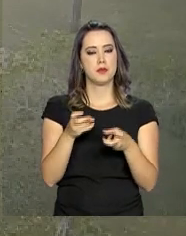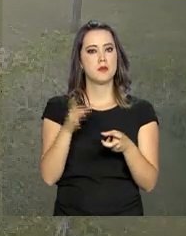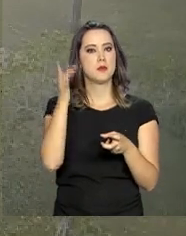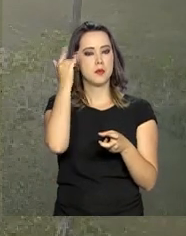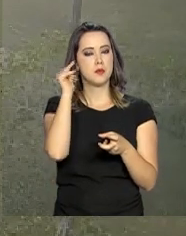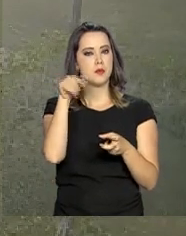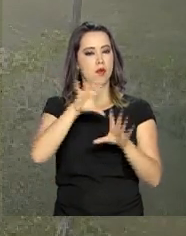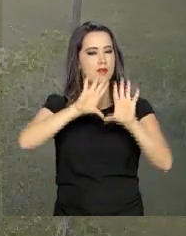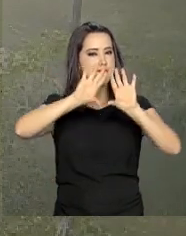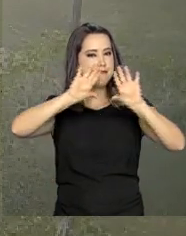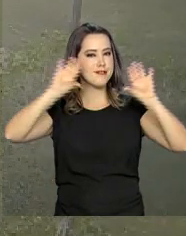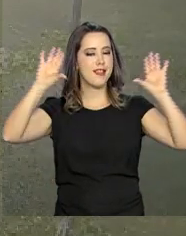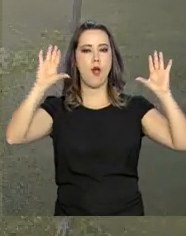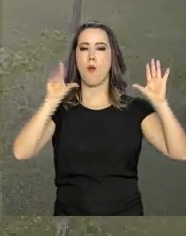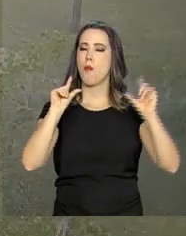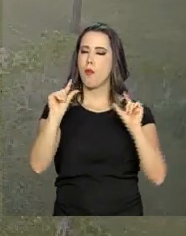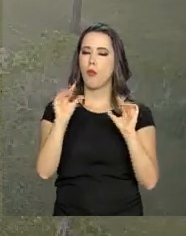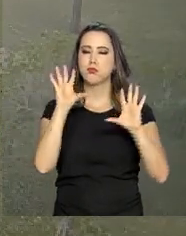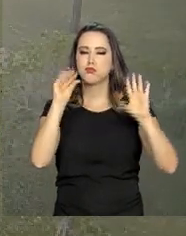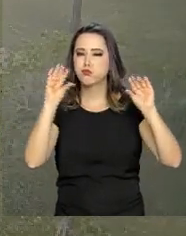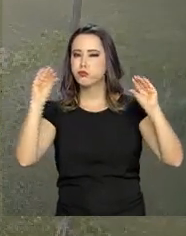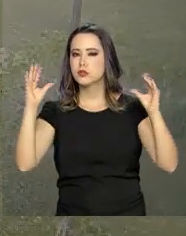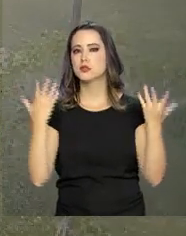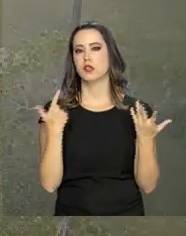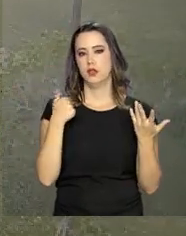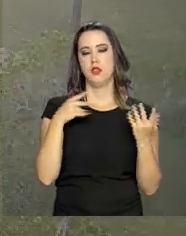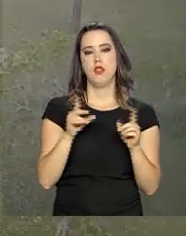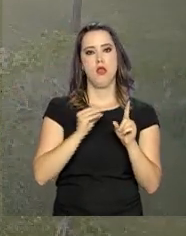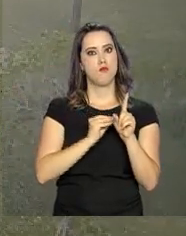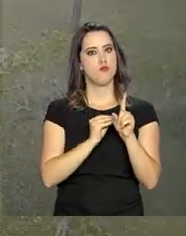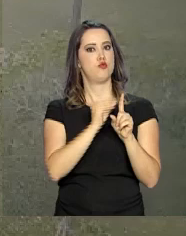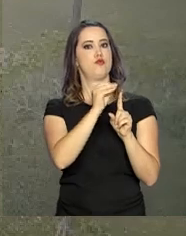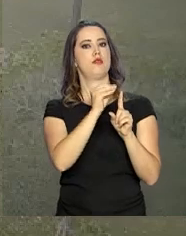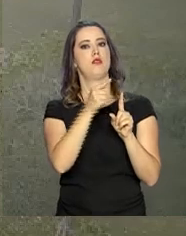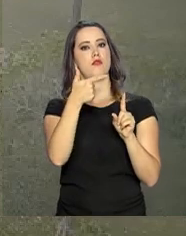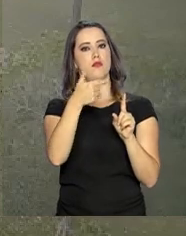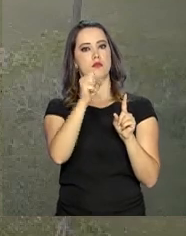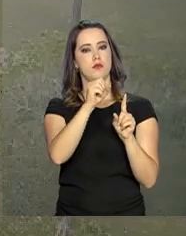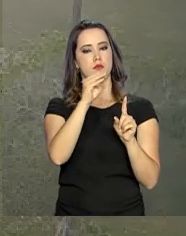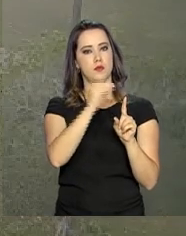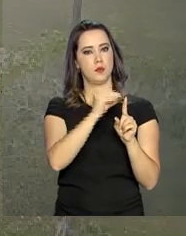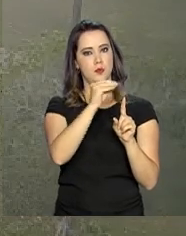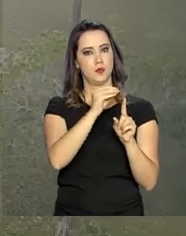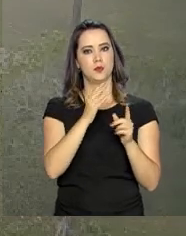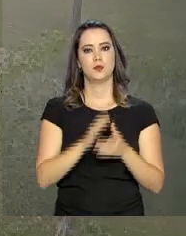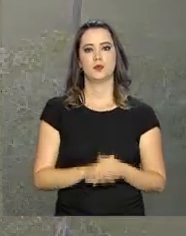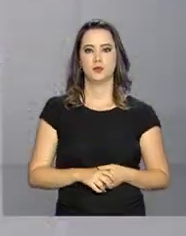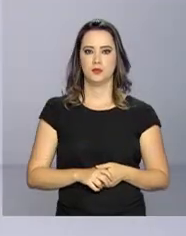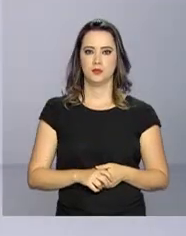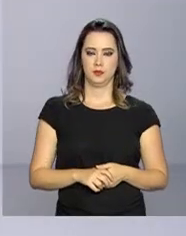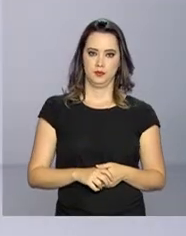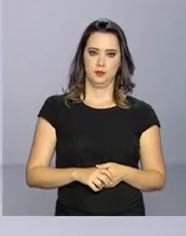para amanhã é de céu com poucas nuvens e a temperatura máxima prevista é de 28 graus.